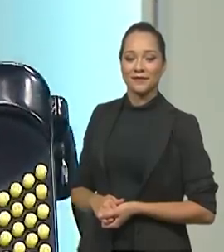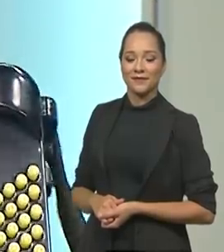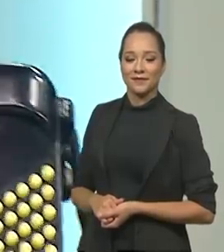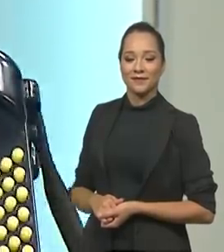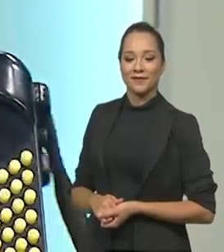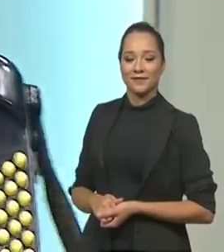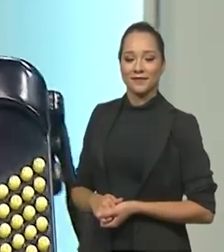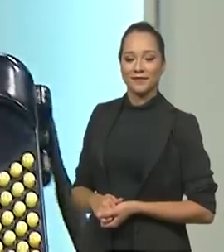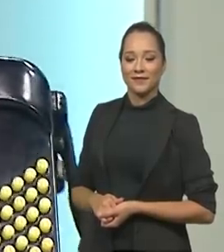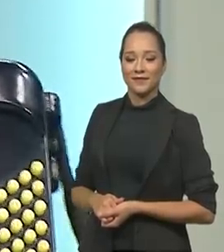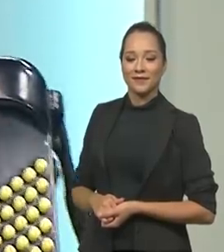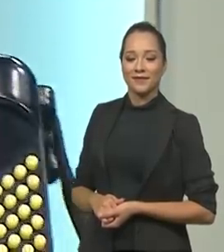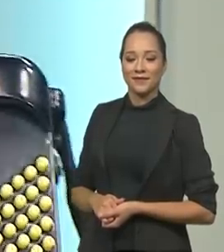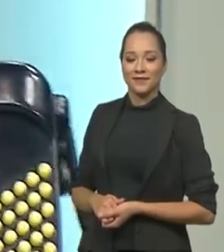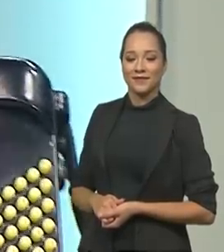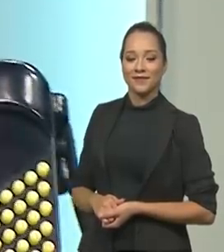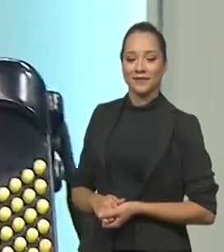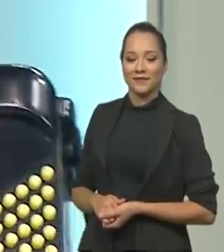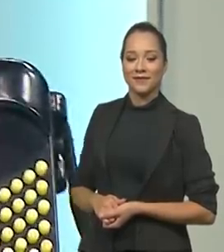Maravilhoso, Luiz Gonzaga.